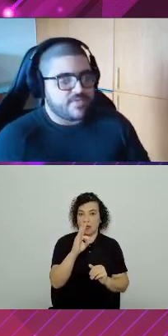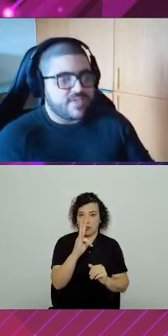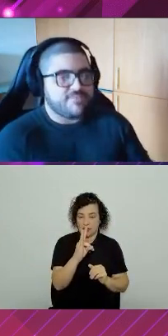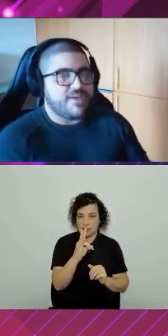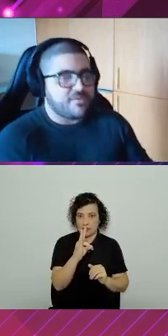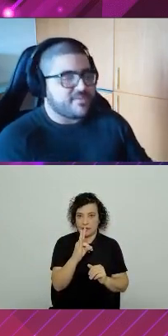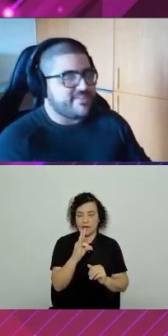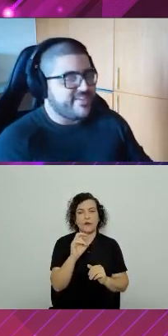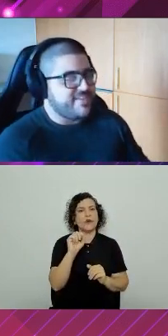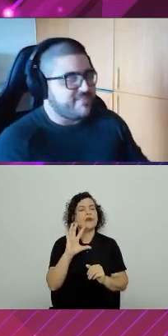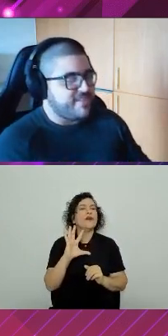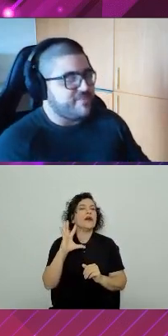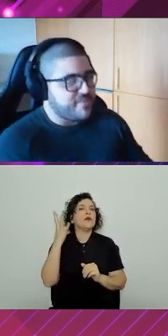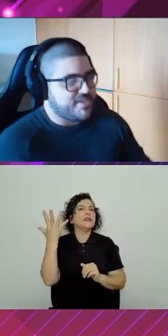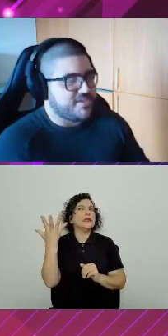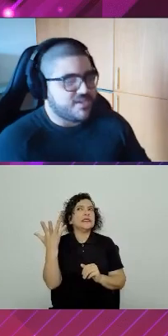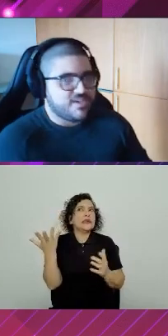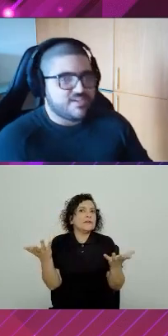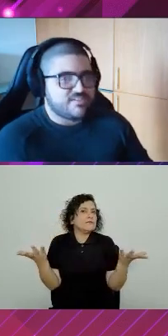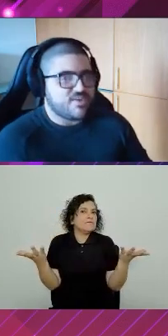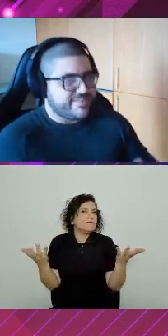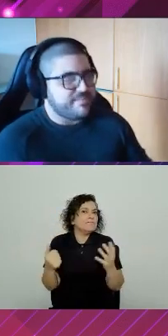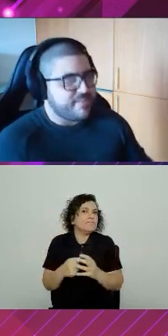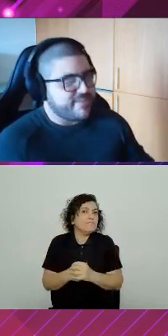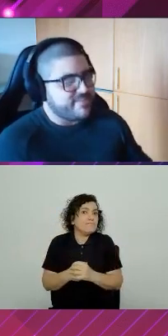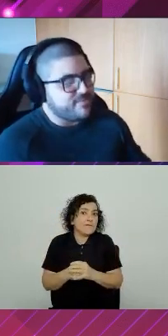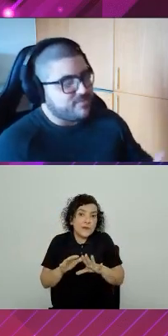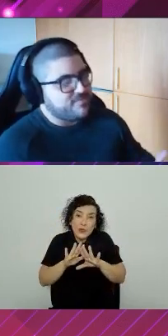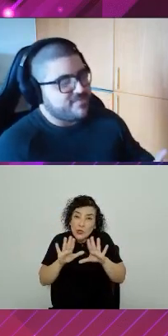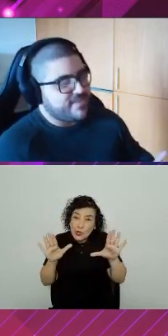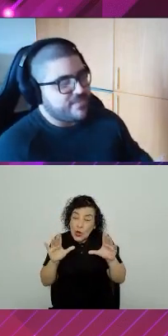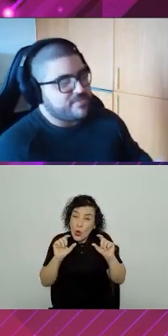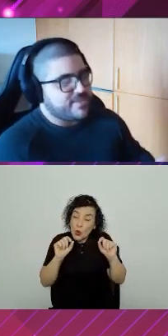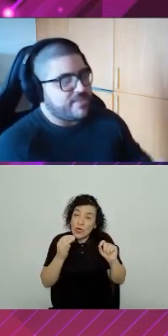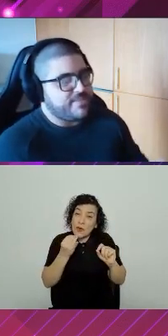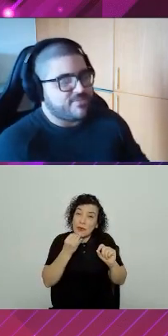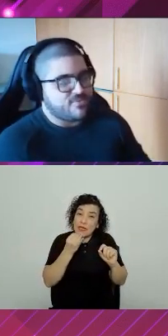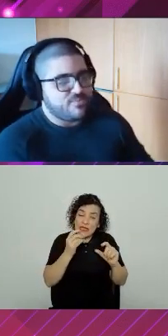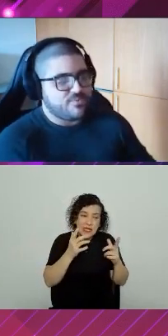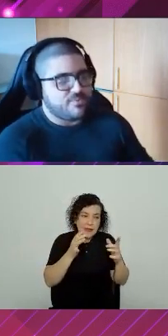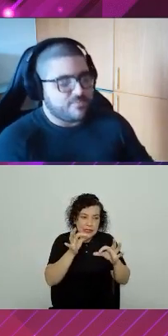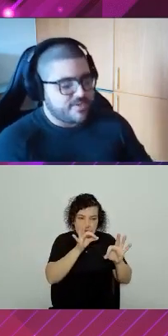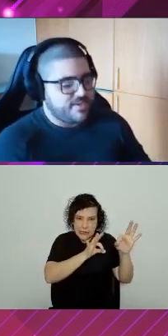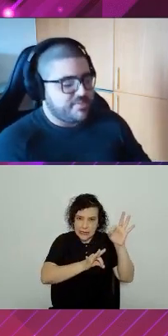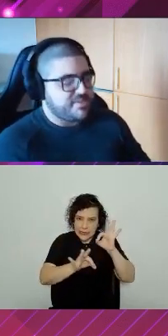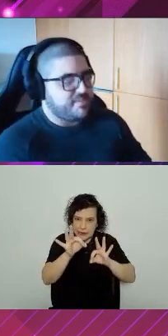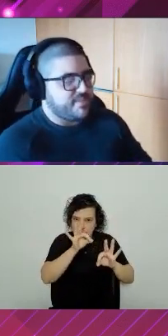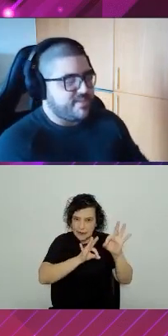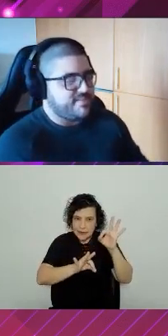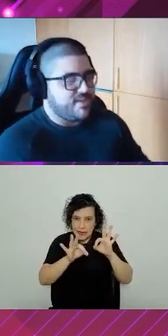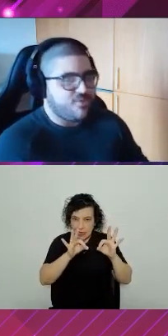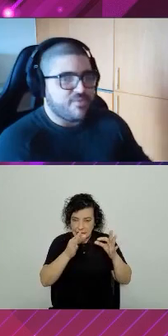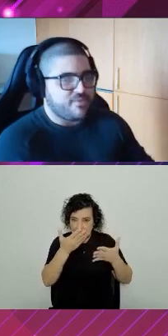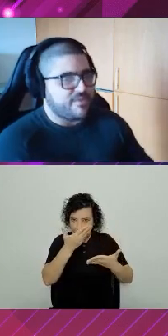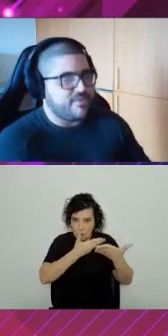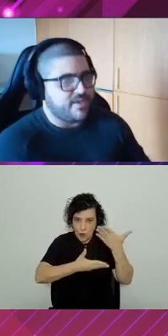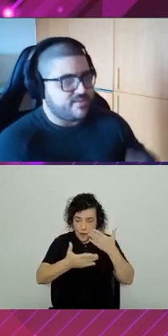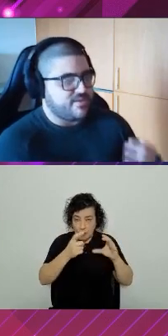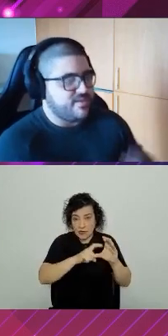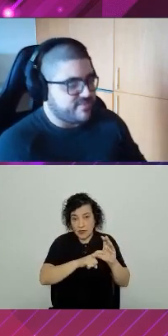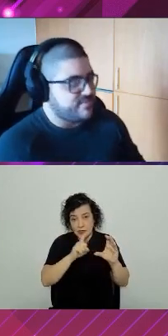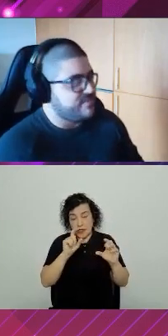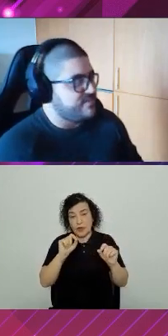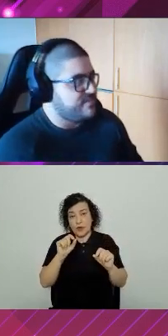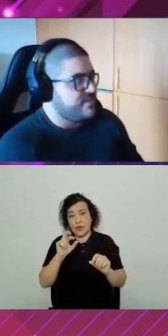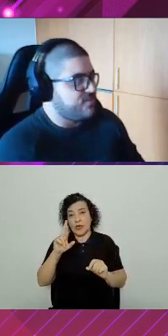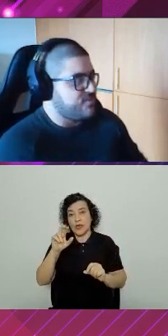O que vai acontecer inevitavelmente? Só nessa página, se eu não fizer nenhum tratamento sobre o compartilhamento de dependência, eu vou importar o React